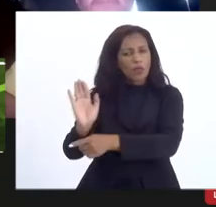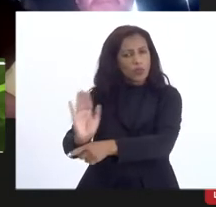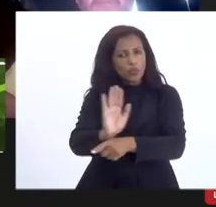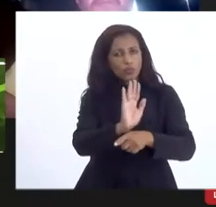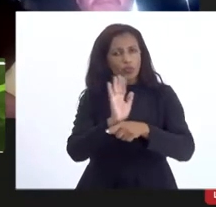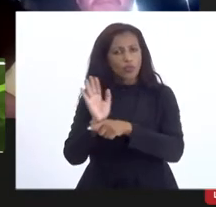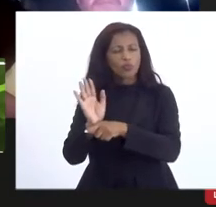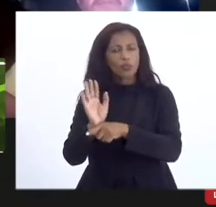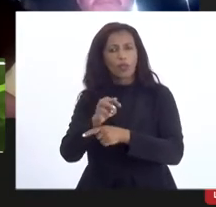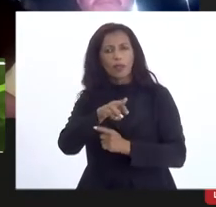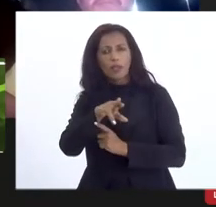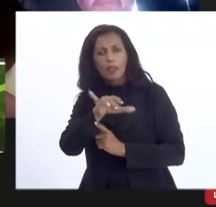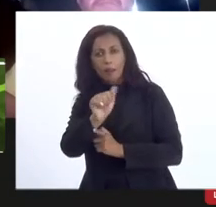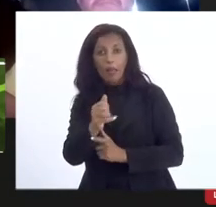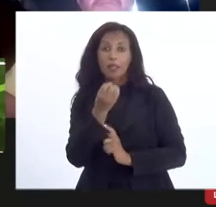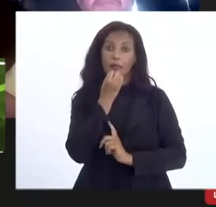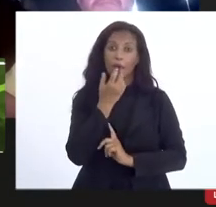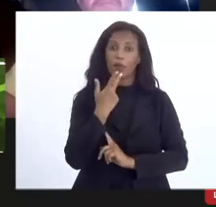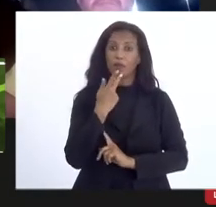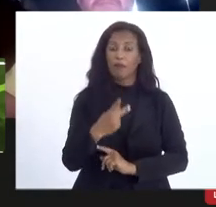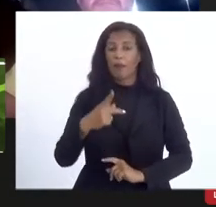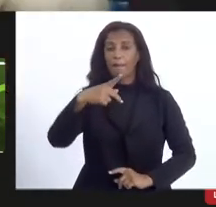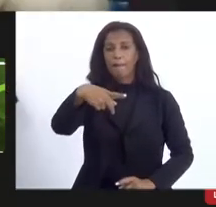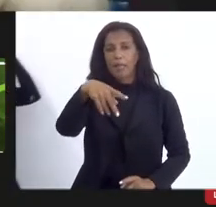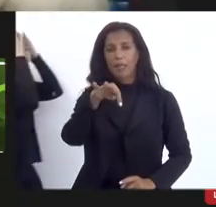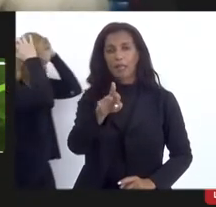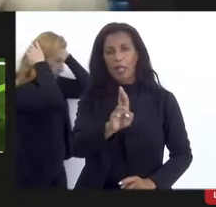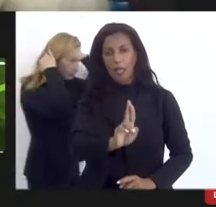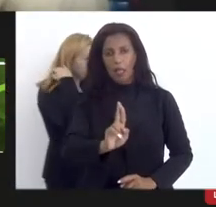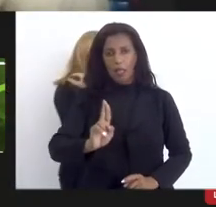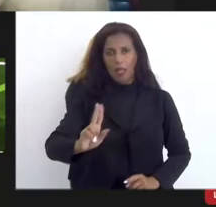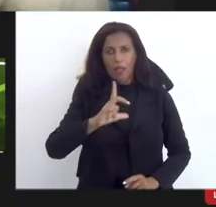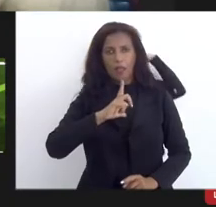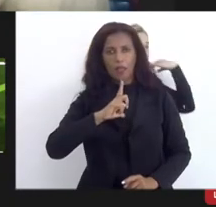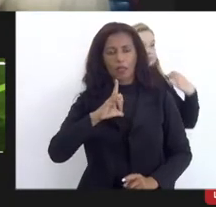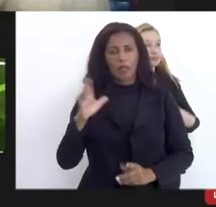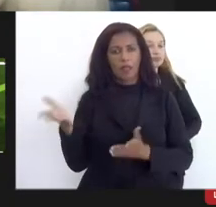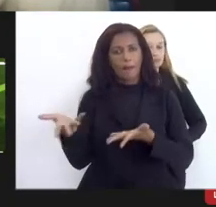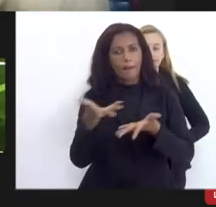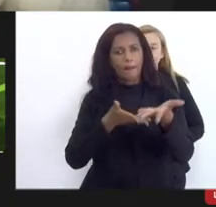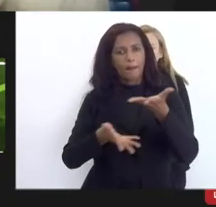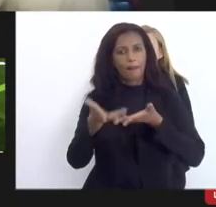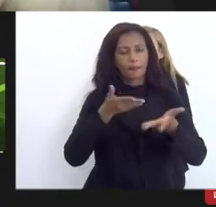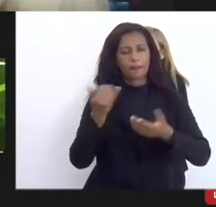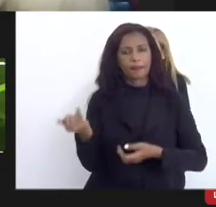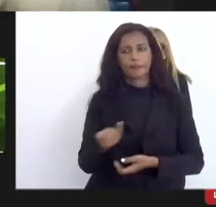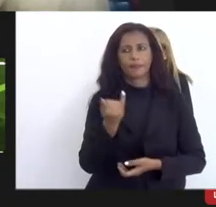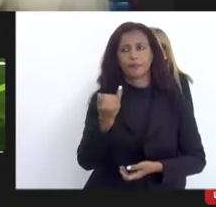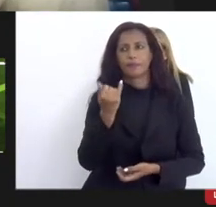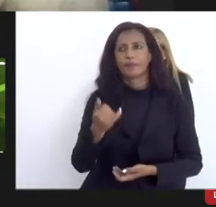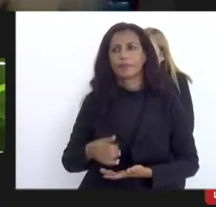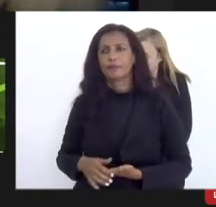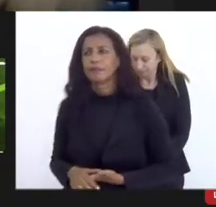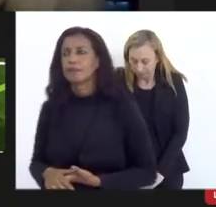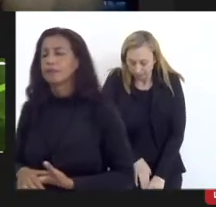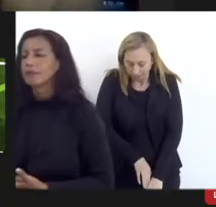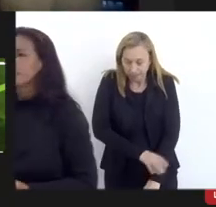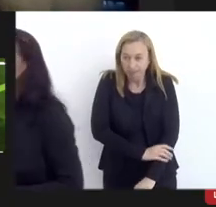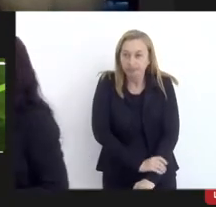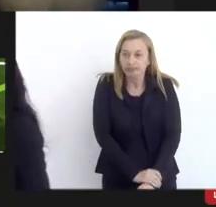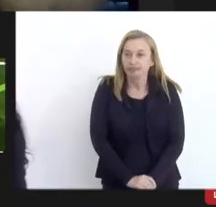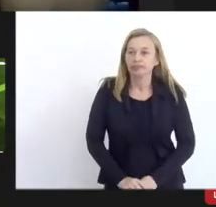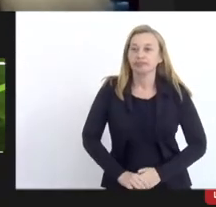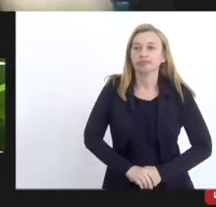da Márcia é bom que se diga que a PTR tem tido uma participação muito importante na defesa